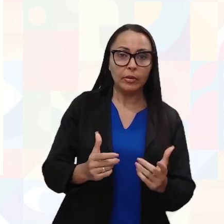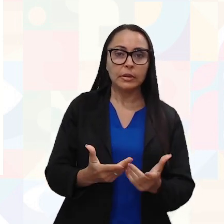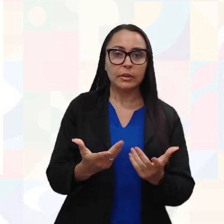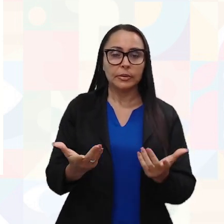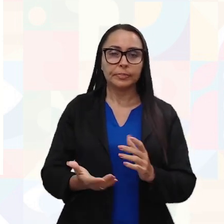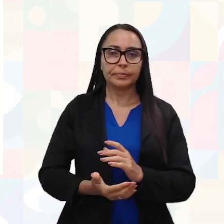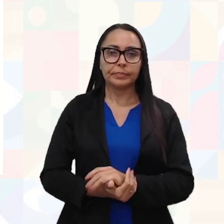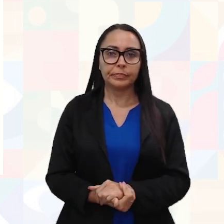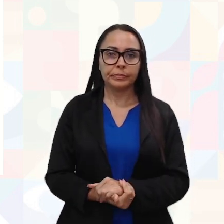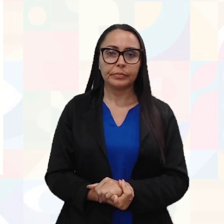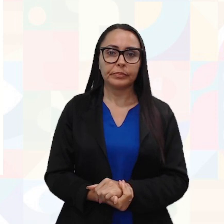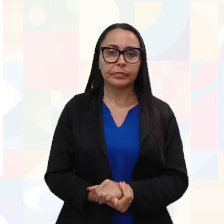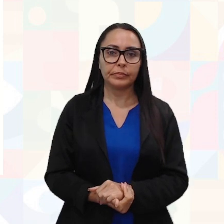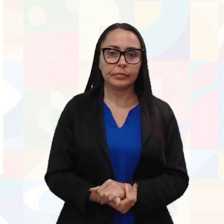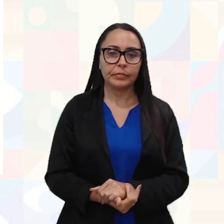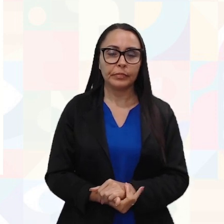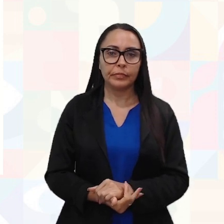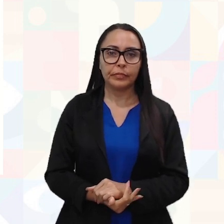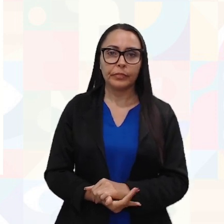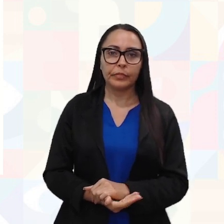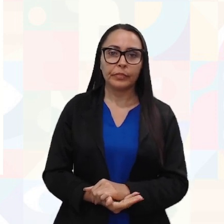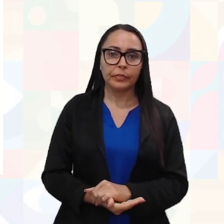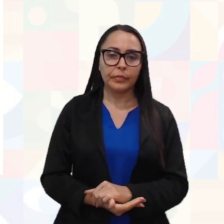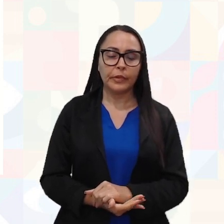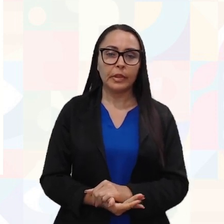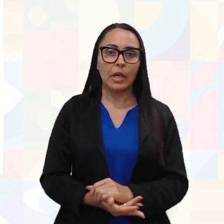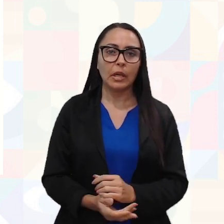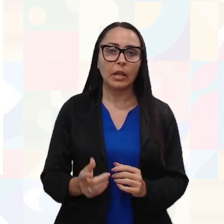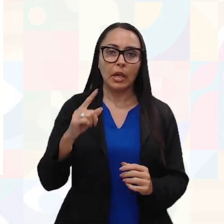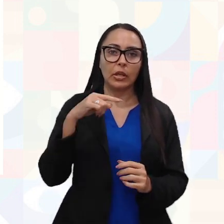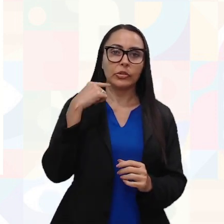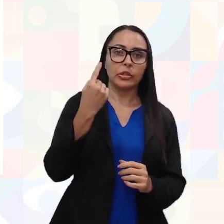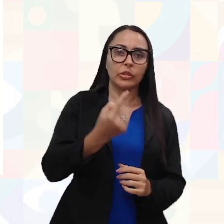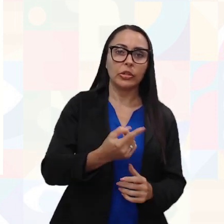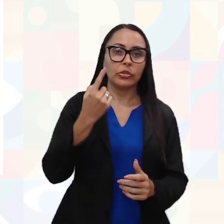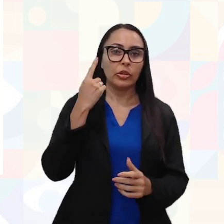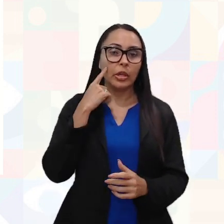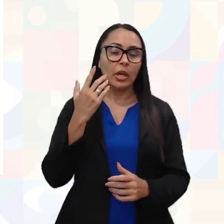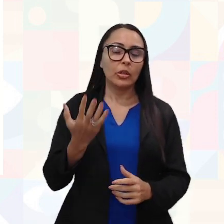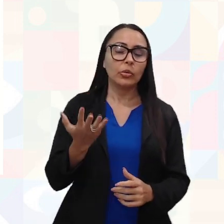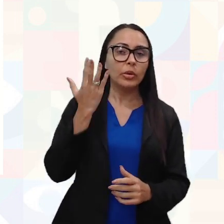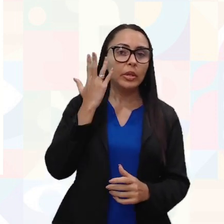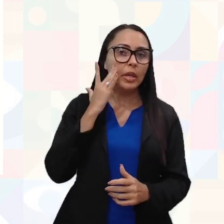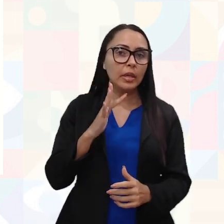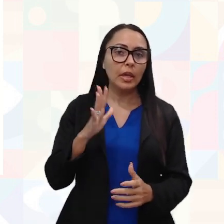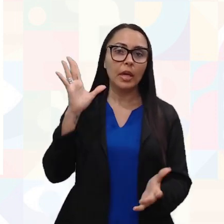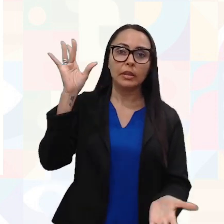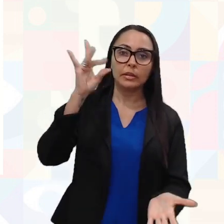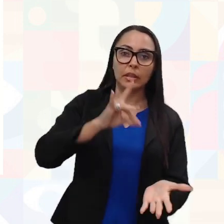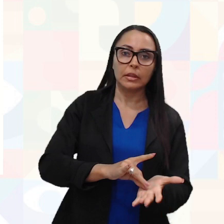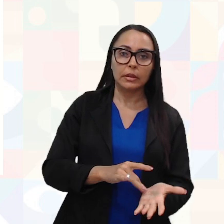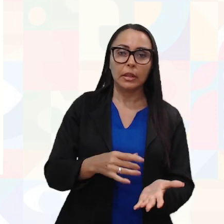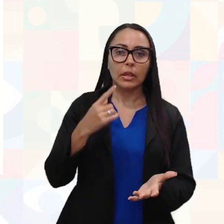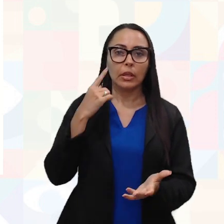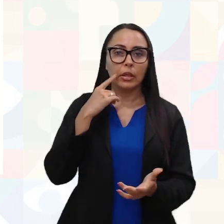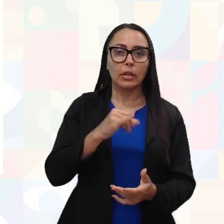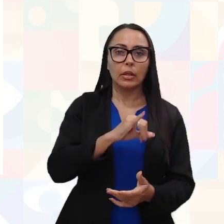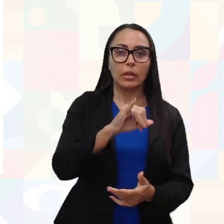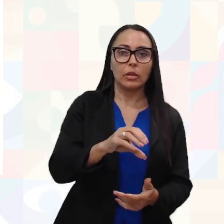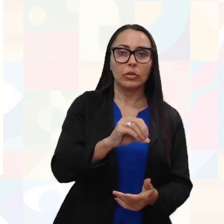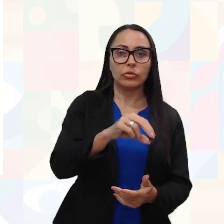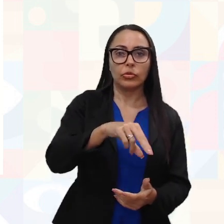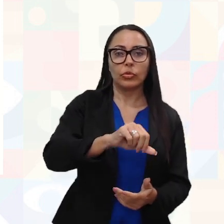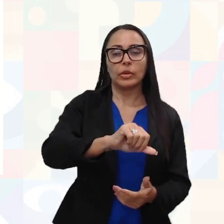realizada. Seguindo a ferramenta, a gente chega no RUCA, o quem? Quem realizará? Vai ser Jonas e Ana